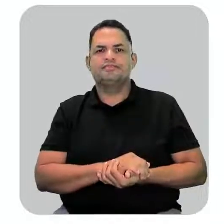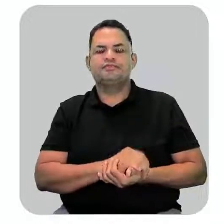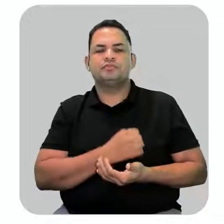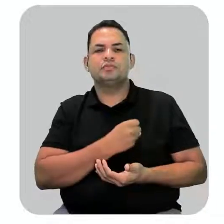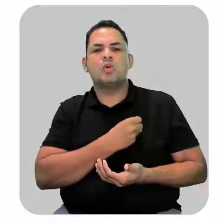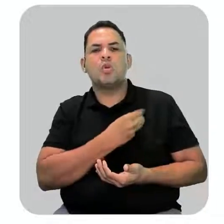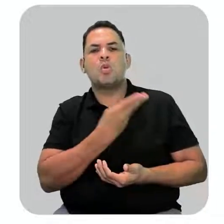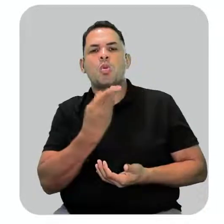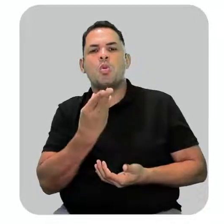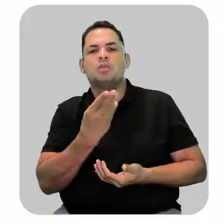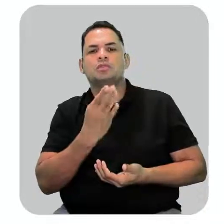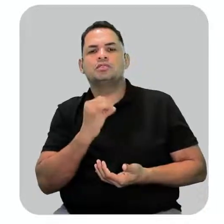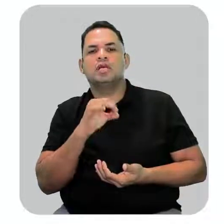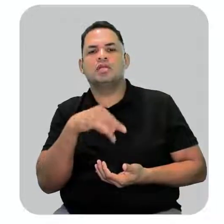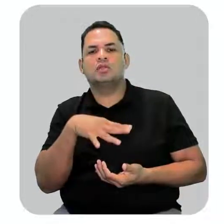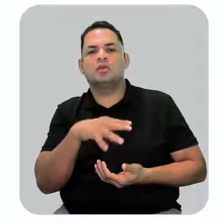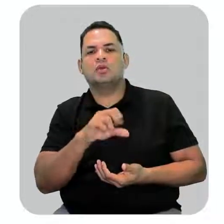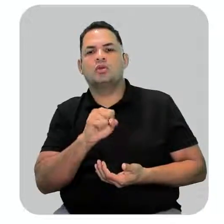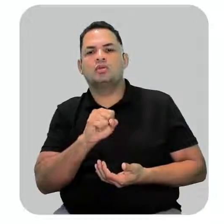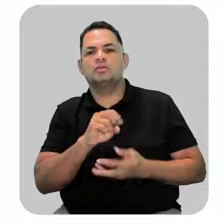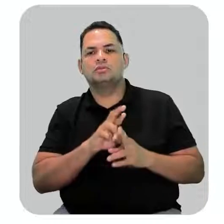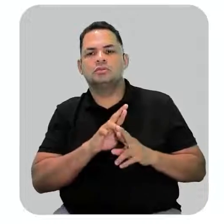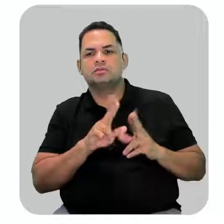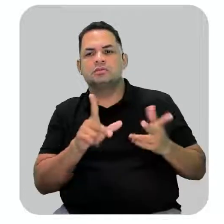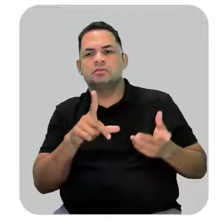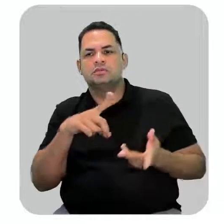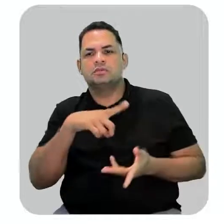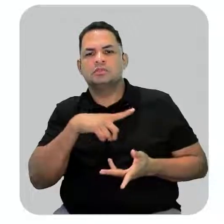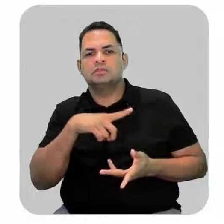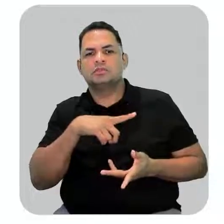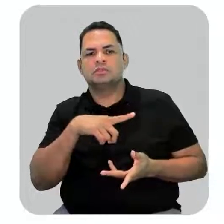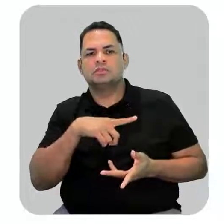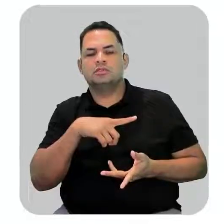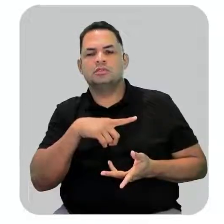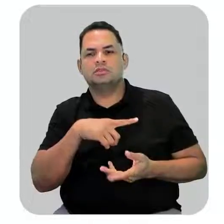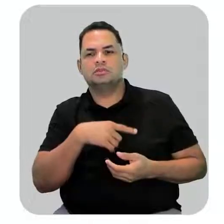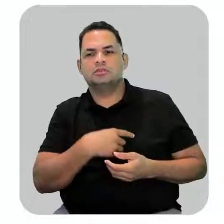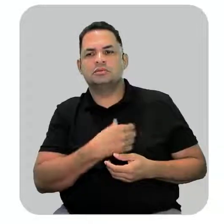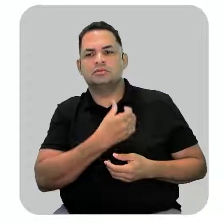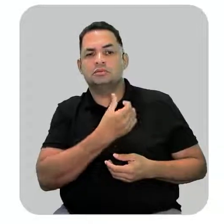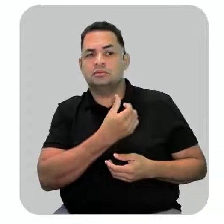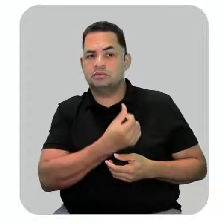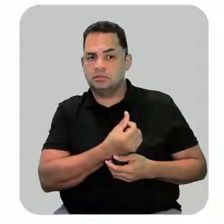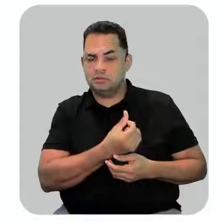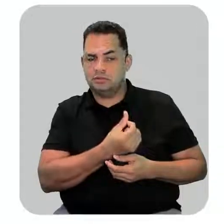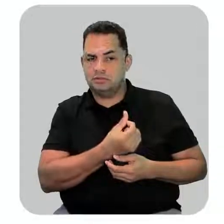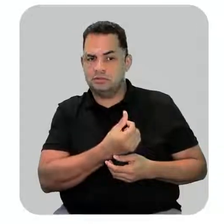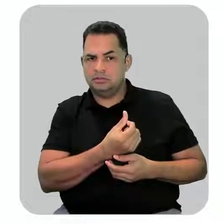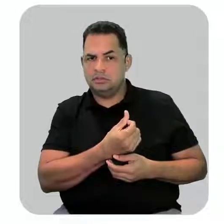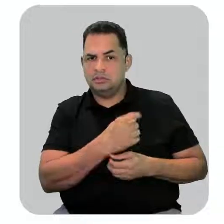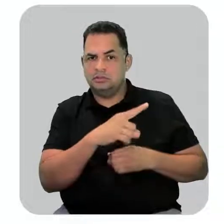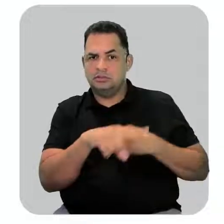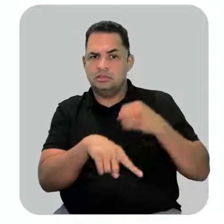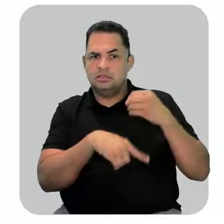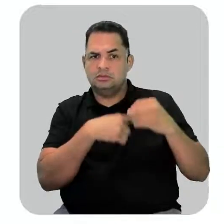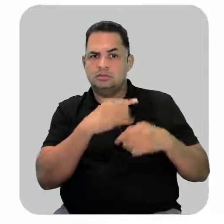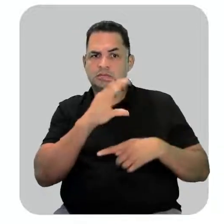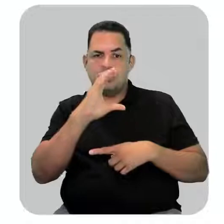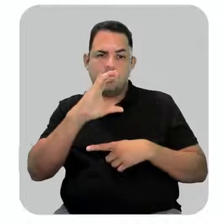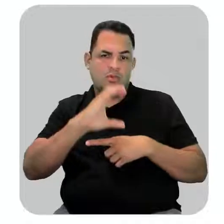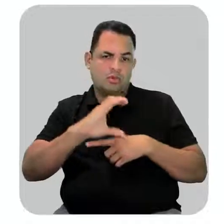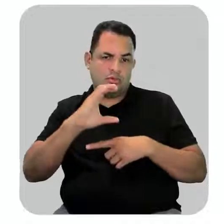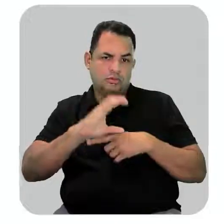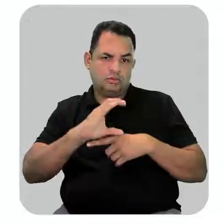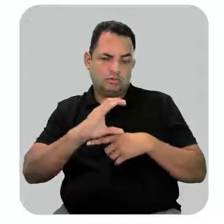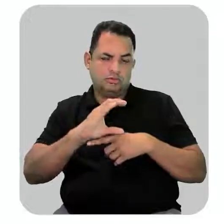quantas cetonas diferentes existem contendo seis átomos